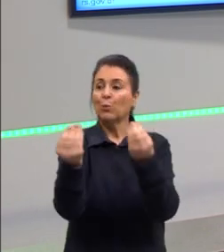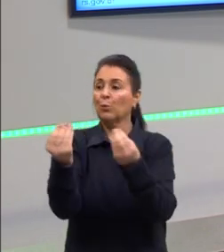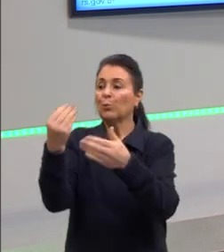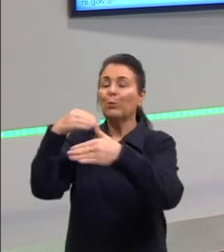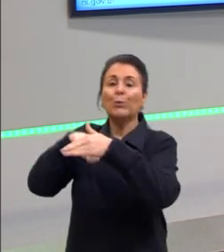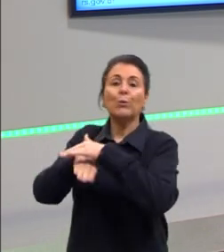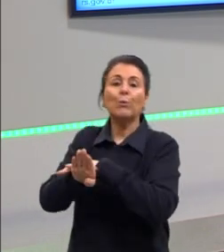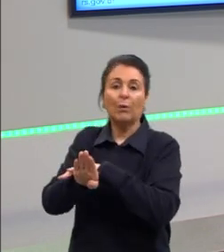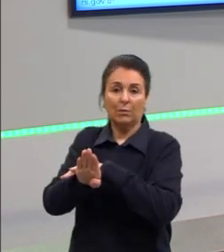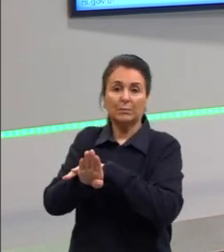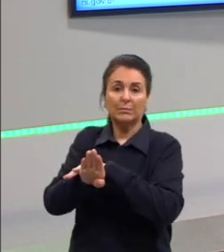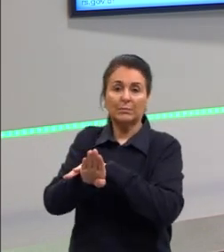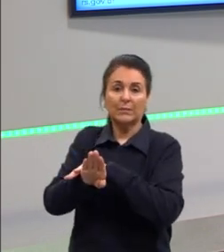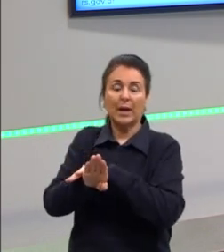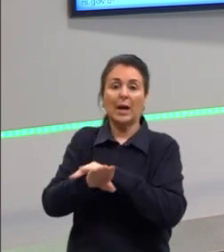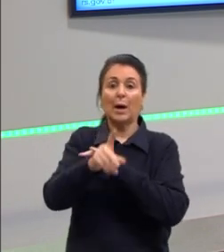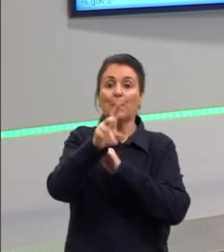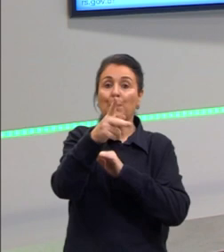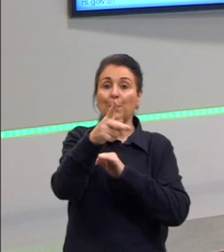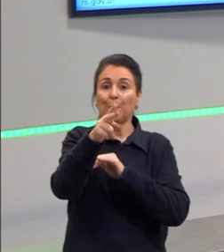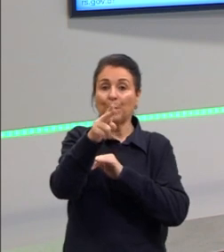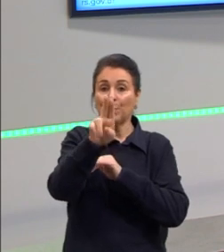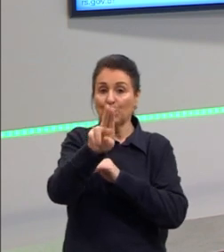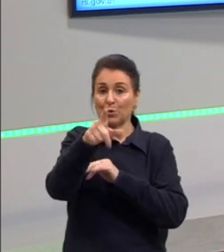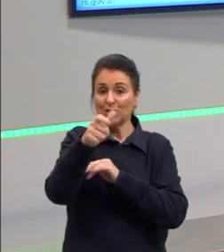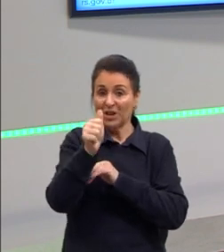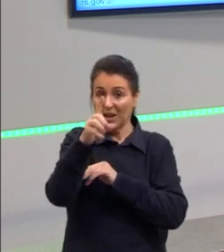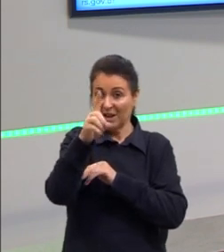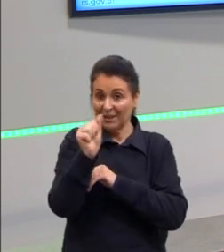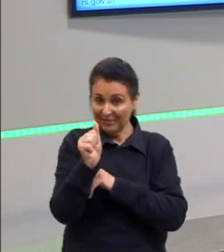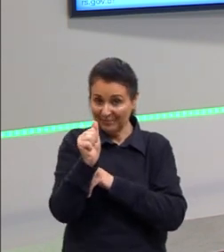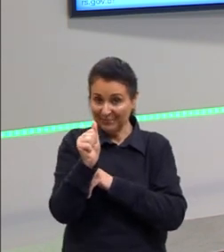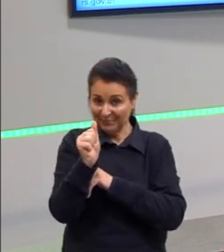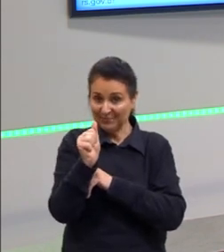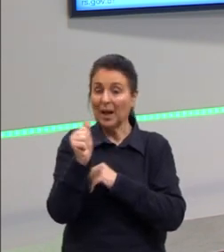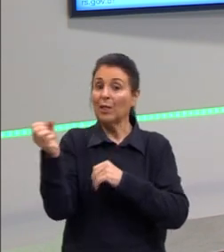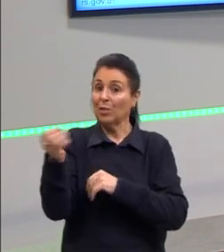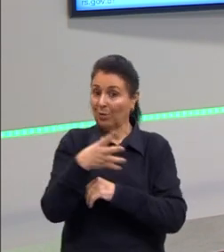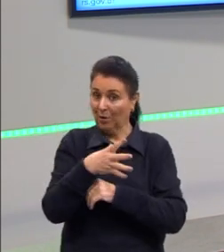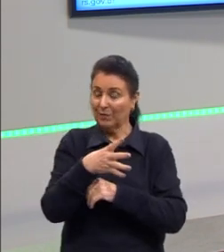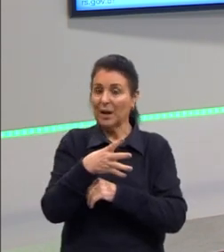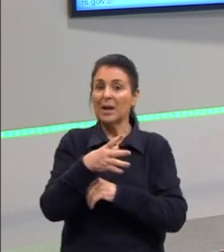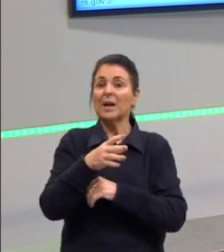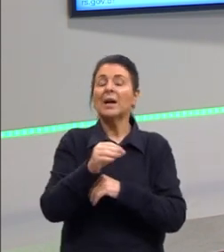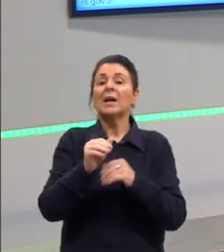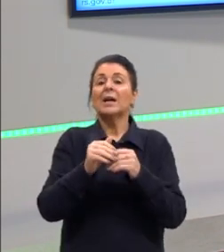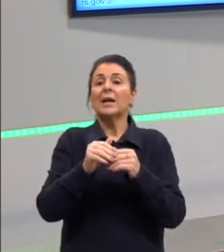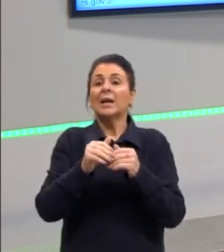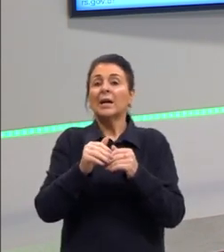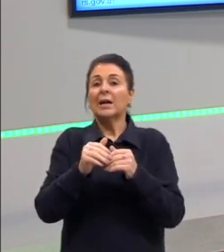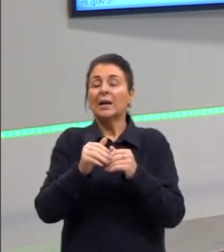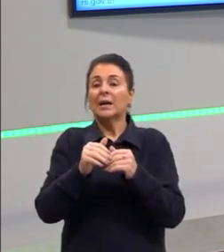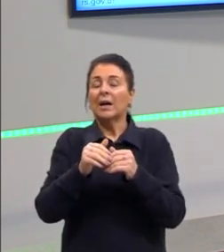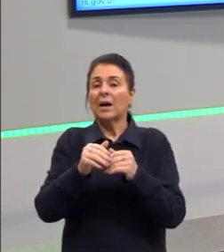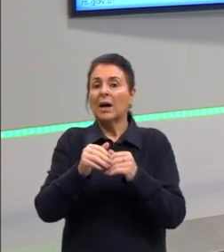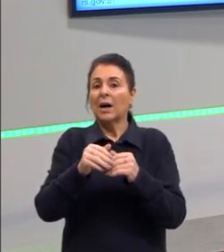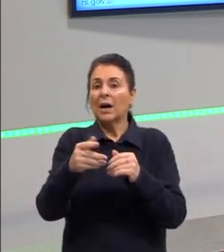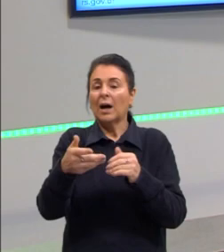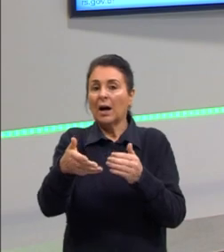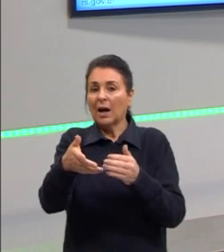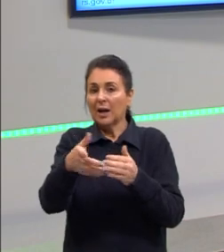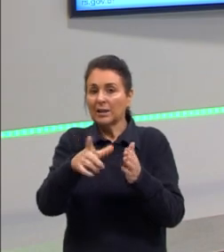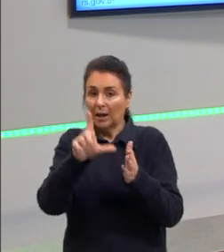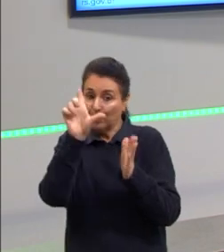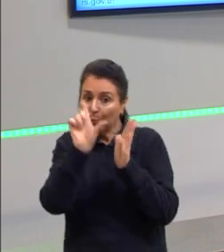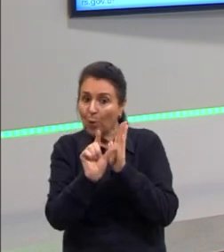Puxada e empurrada. Empurrada é o sistema antigo, tenho estoque, tenho toda aquela relação. A puxada, eu tenho pouco